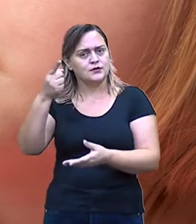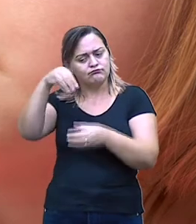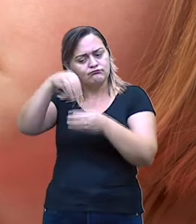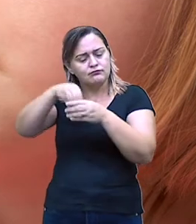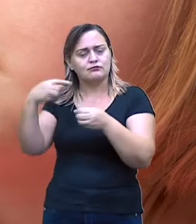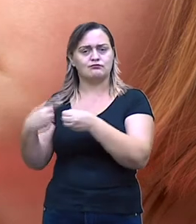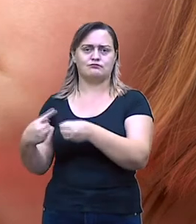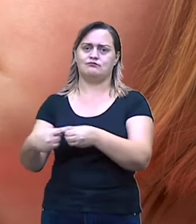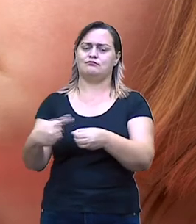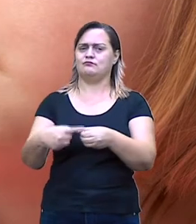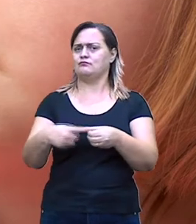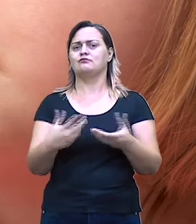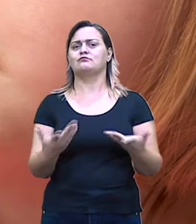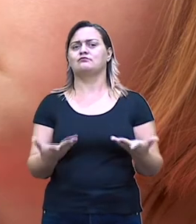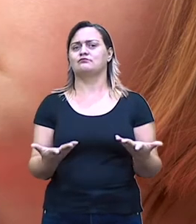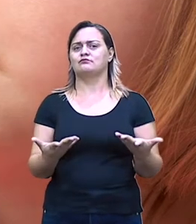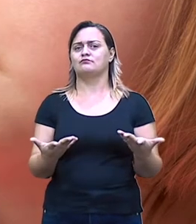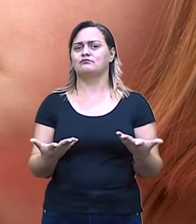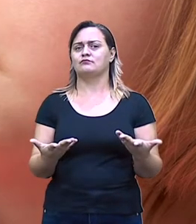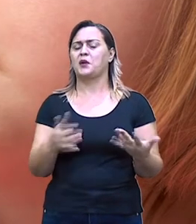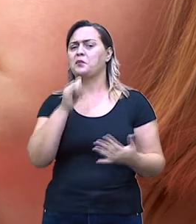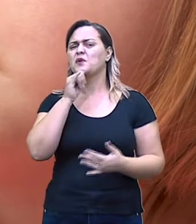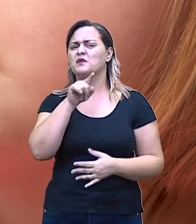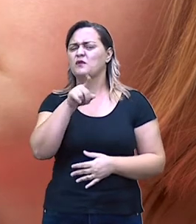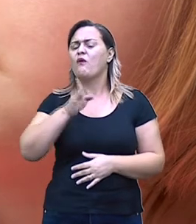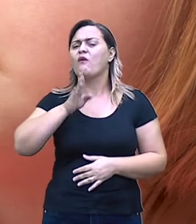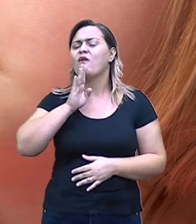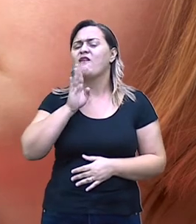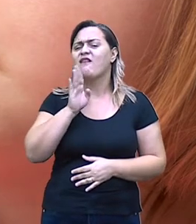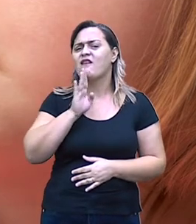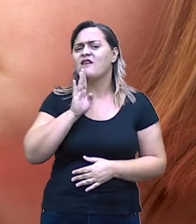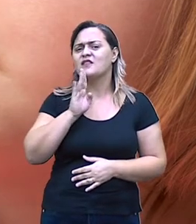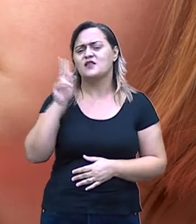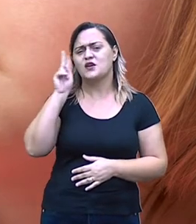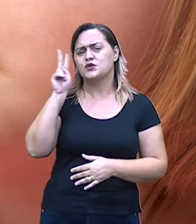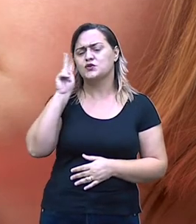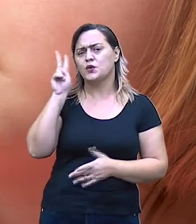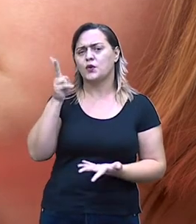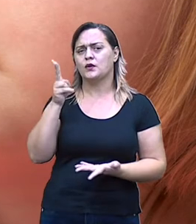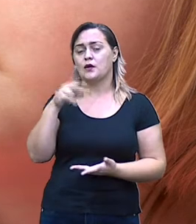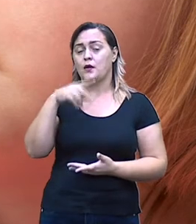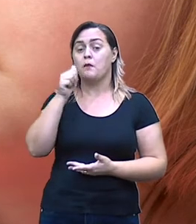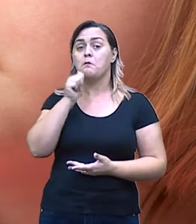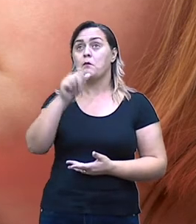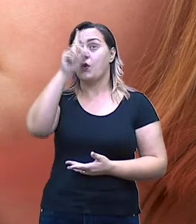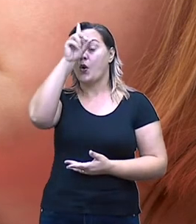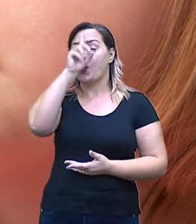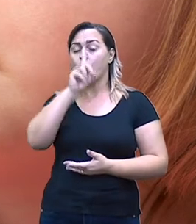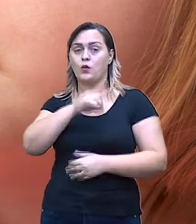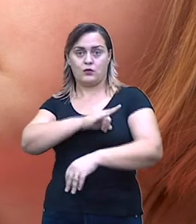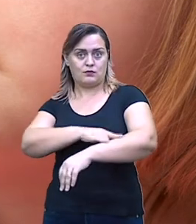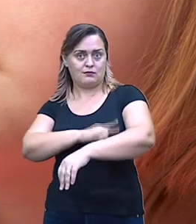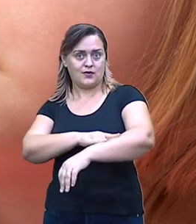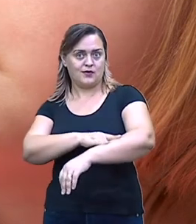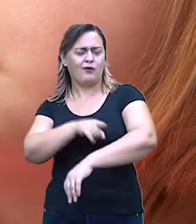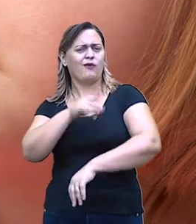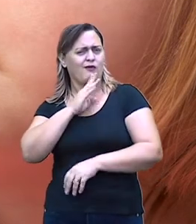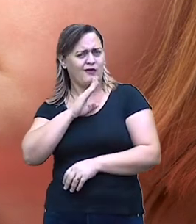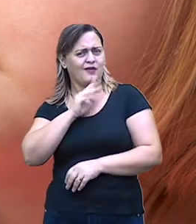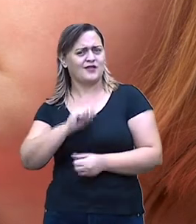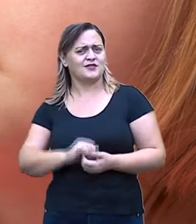quem nunca ouviu sobre a famosa loira do banheiro? Não é mesmo? Pois bem,